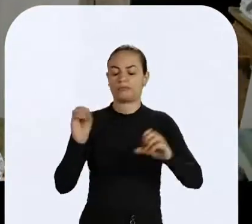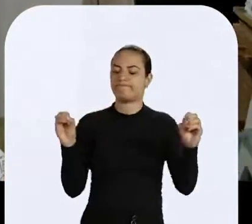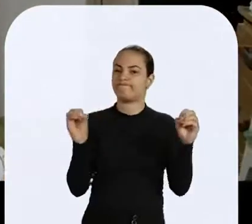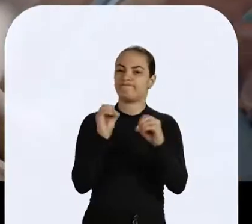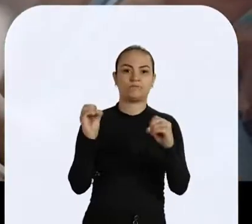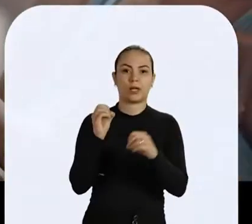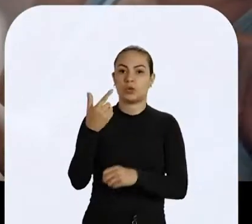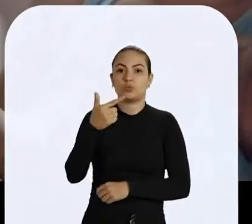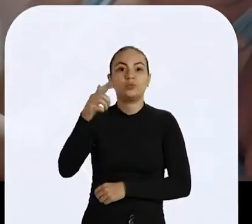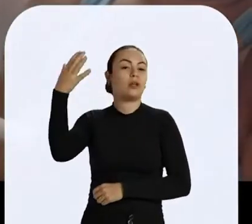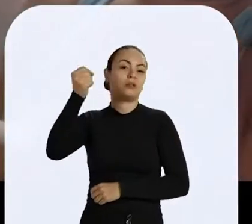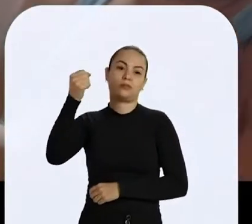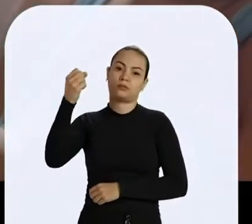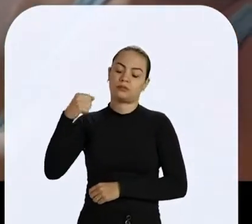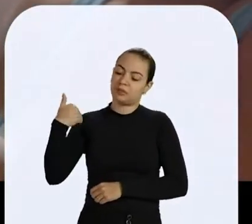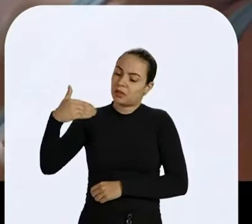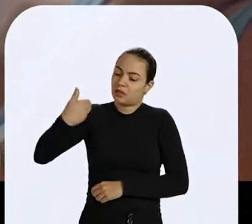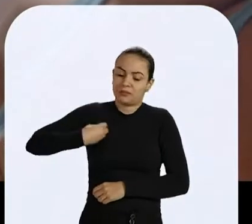Mas assim, a vai levar para na vida.